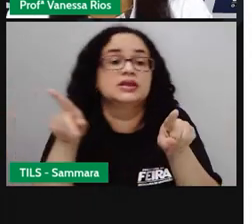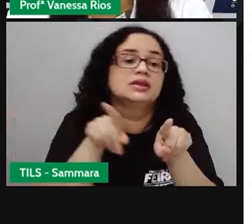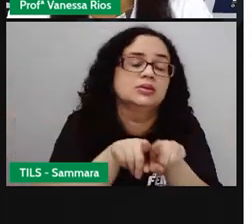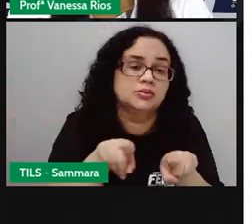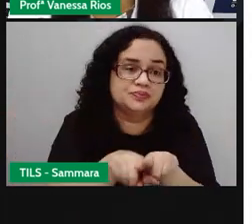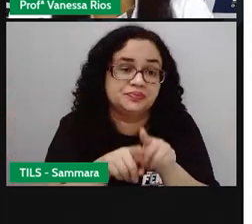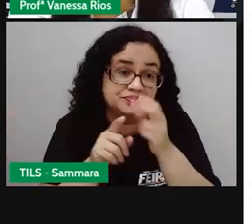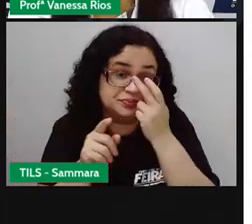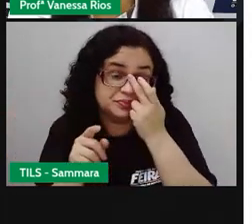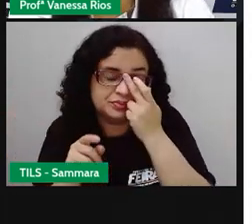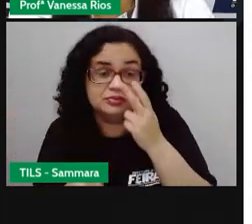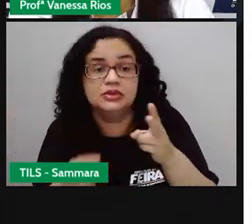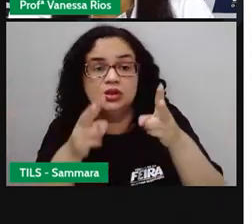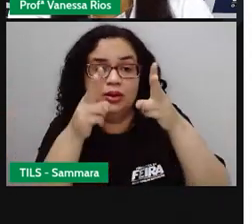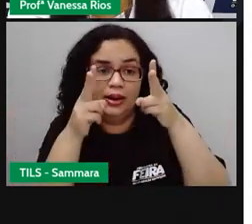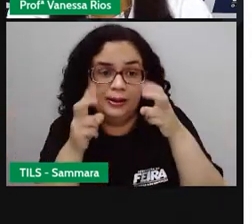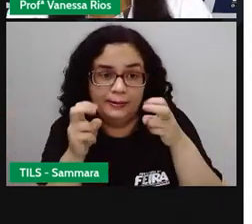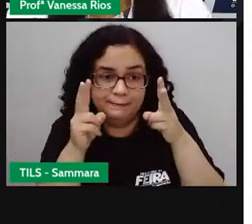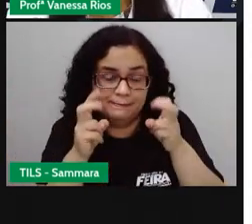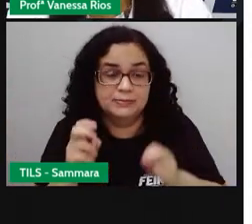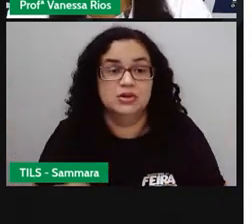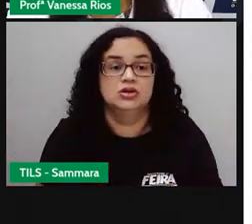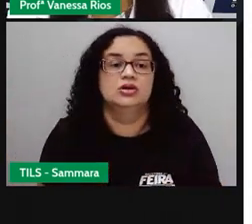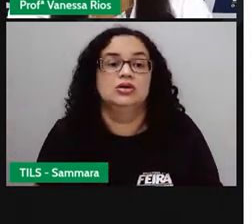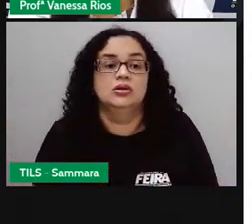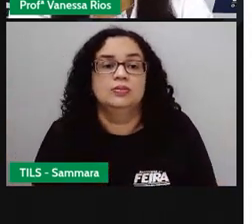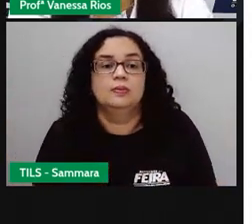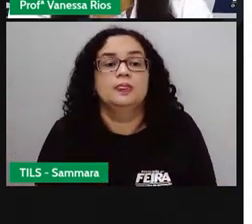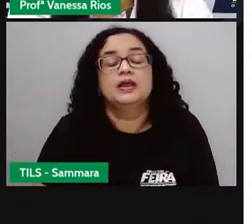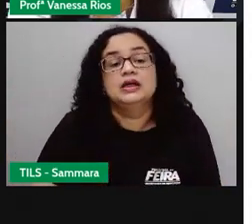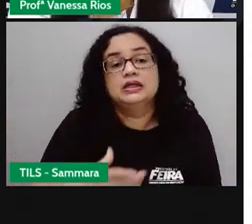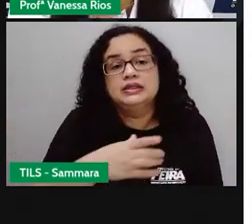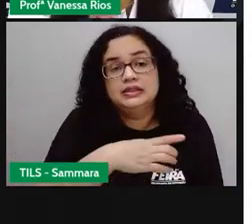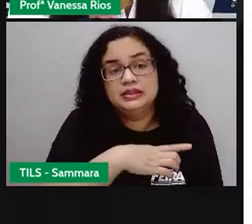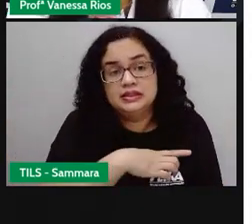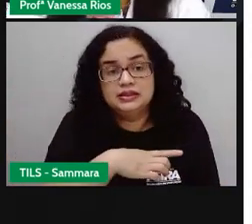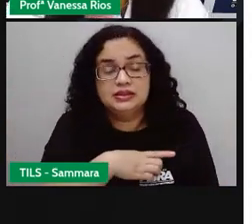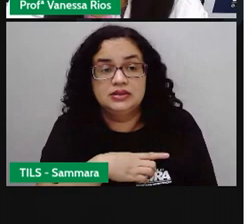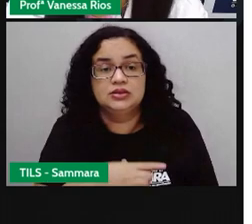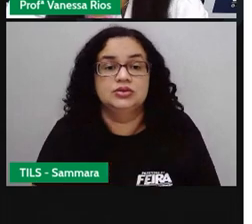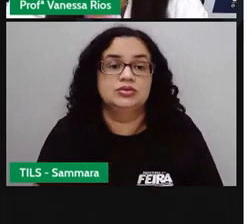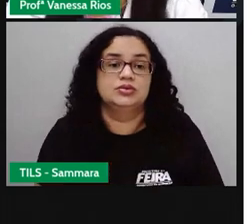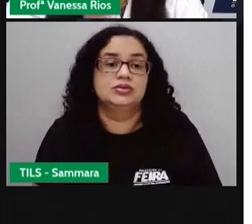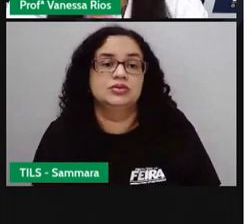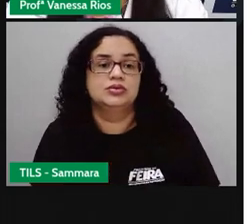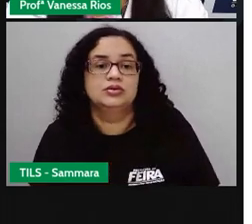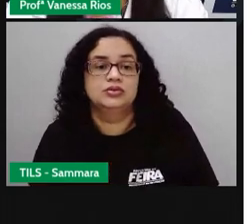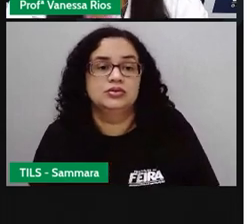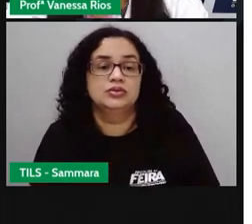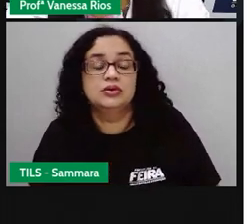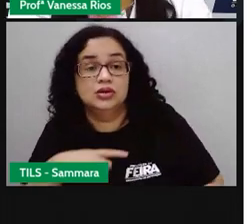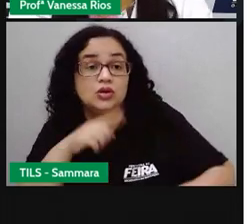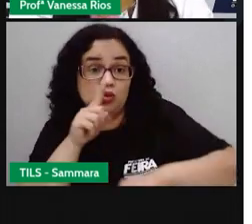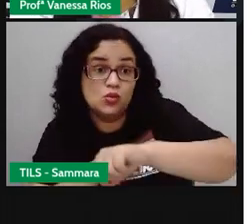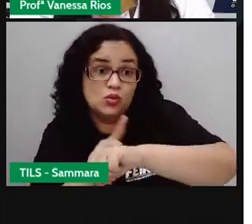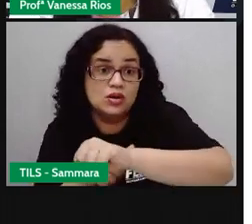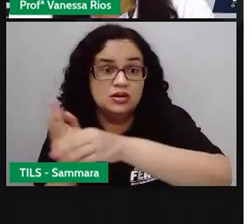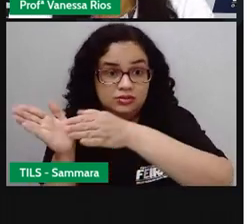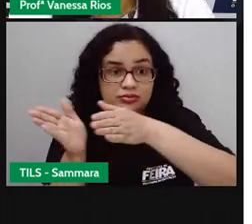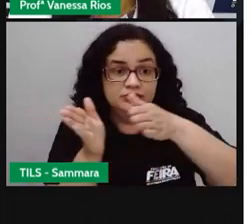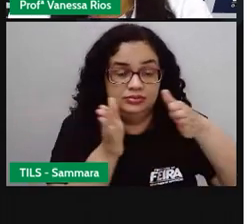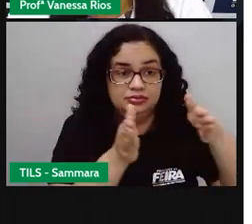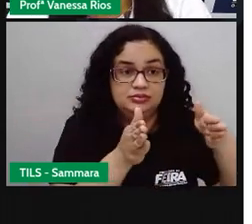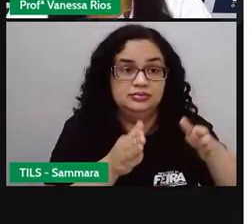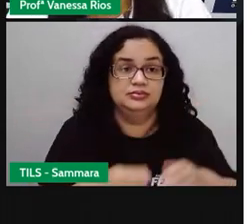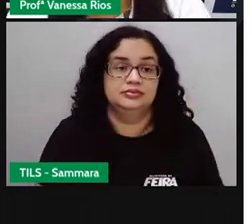a gente observa que em determinados momentos, a gente tem a ação para aquele horário, para aquele